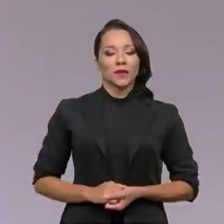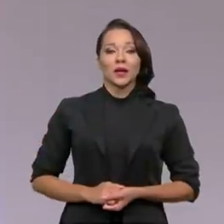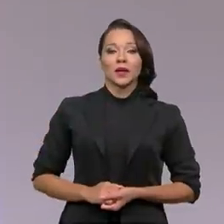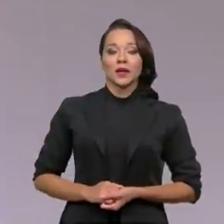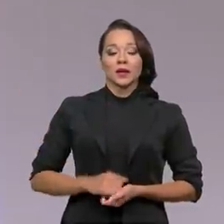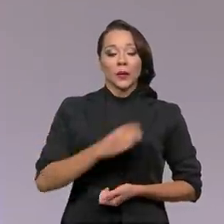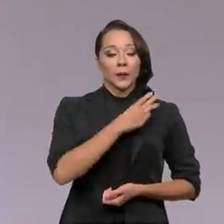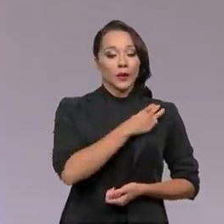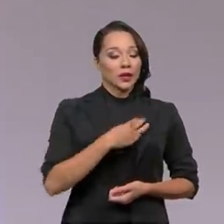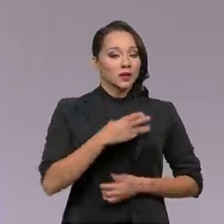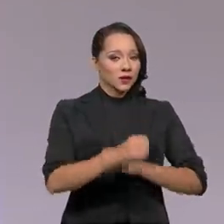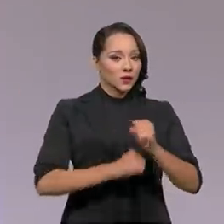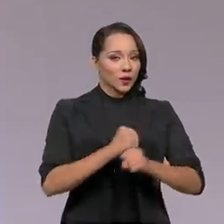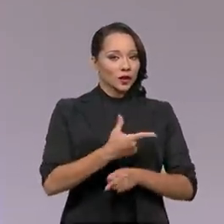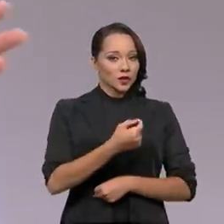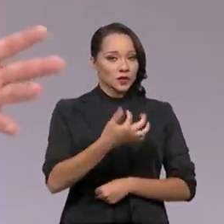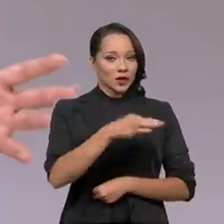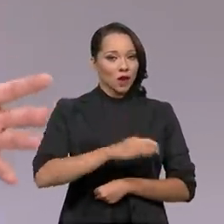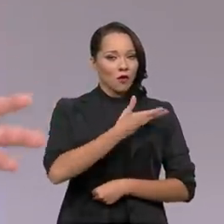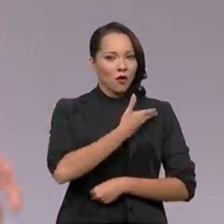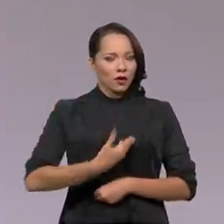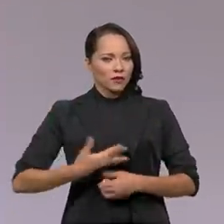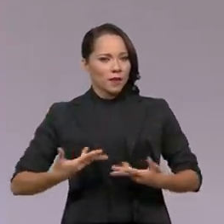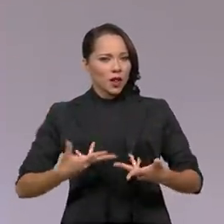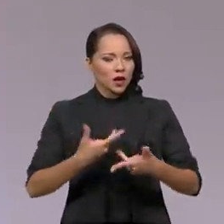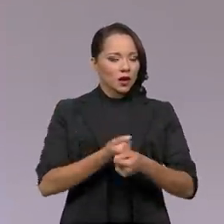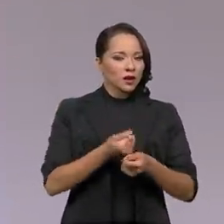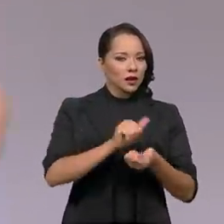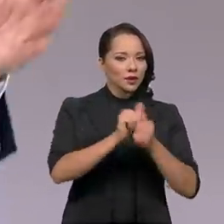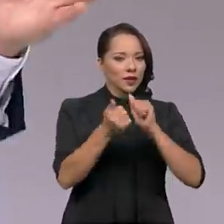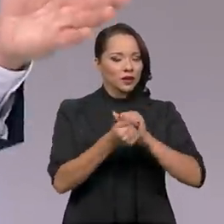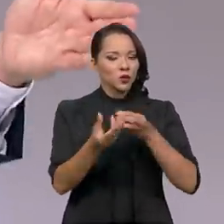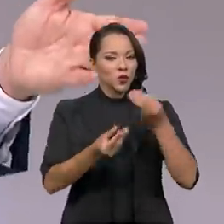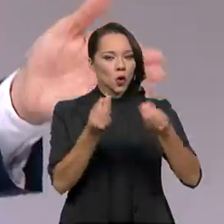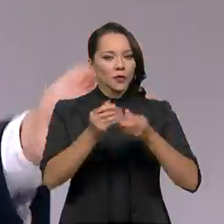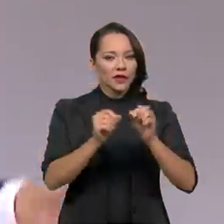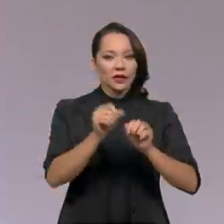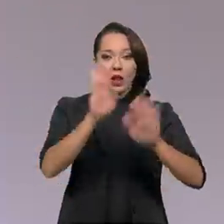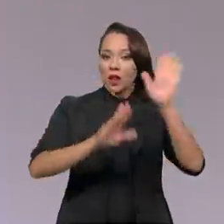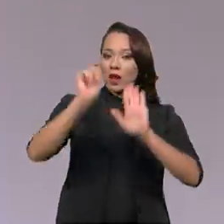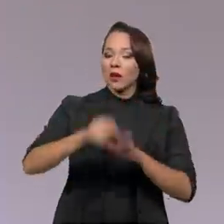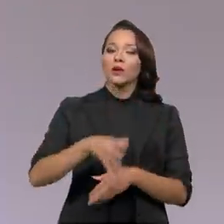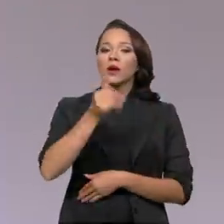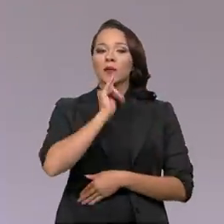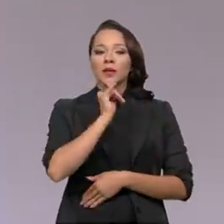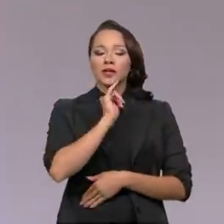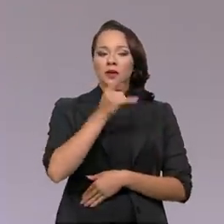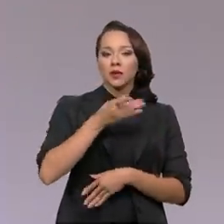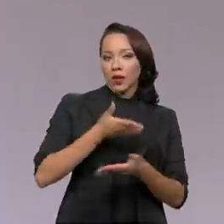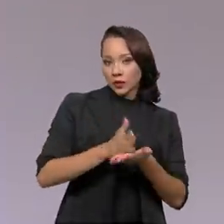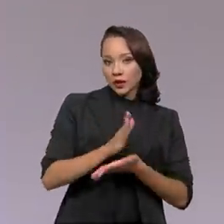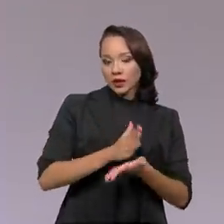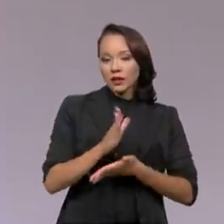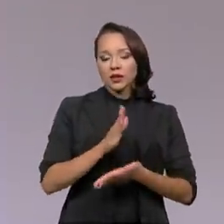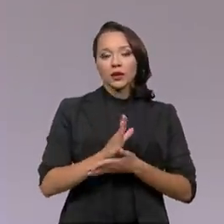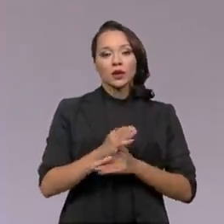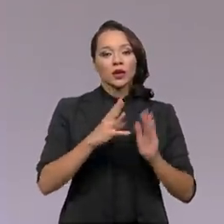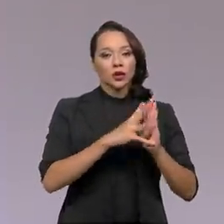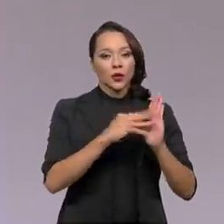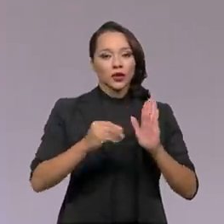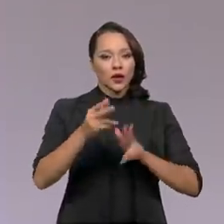Ministro, desde 2019, o governo vem aprimorando a modelagem desses leilões, como, por exemplo, a questão da autorização no modal